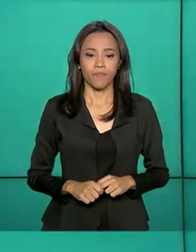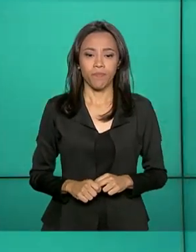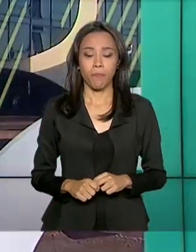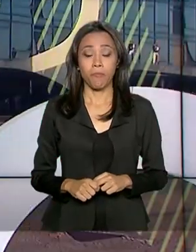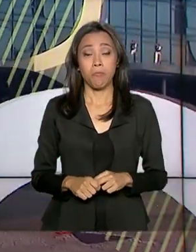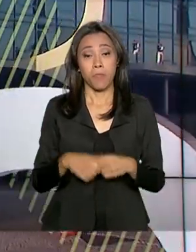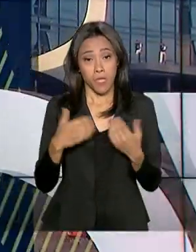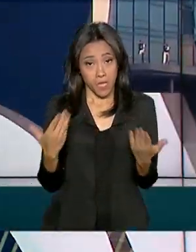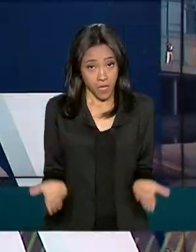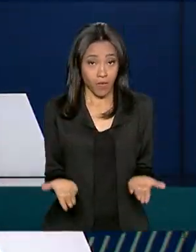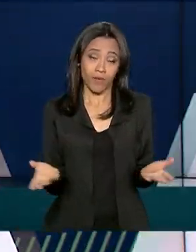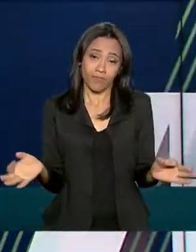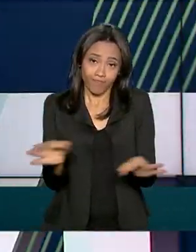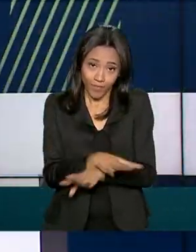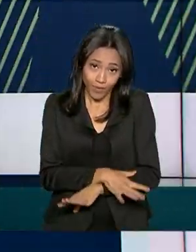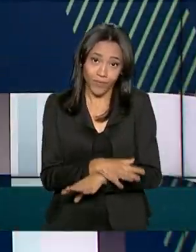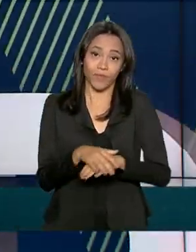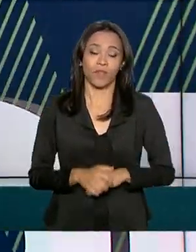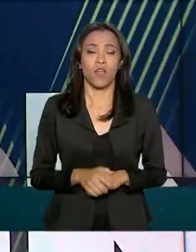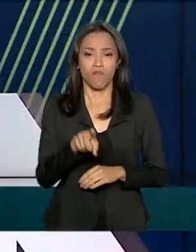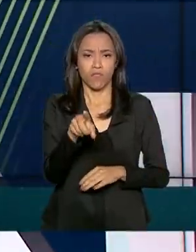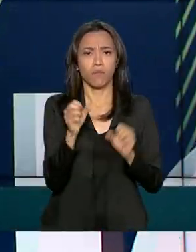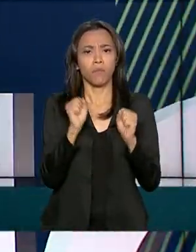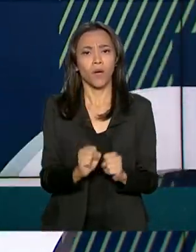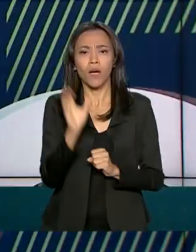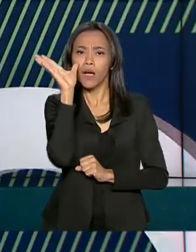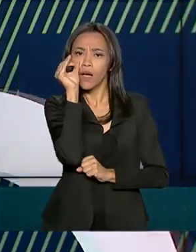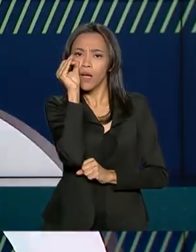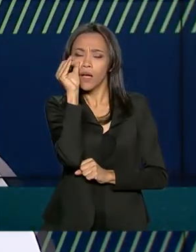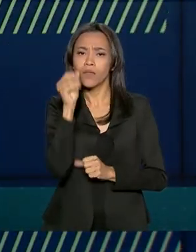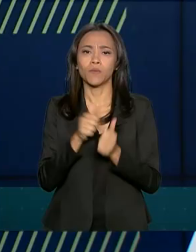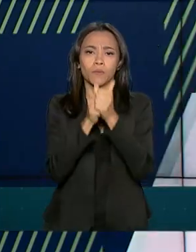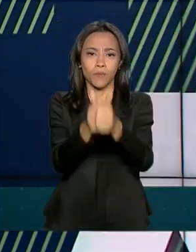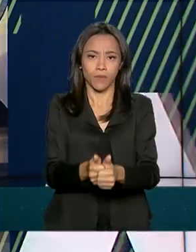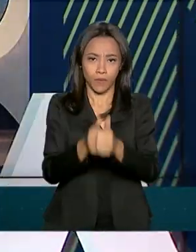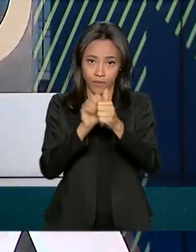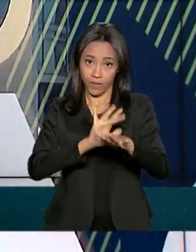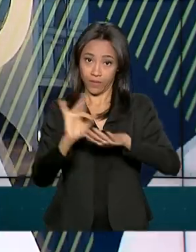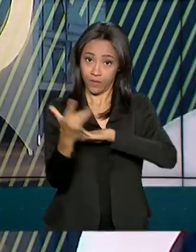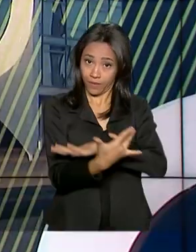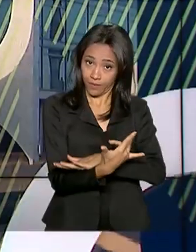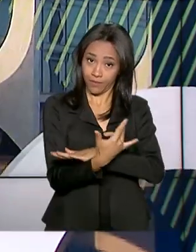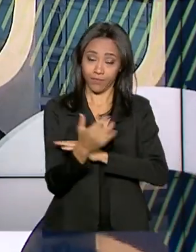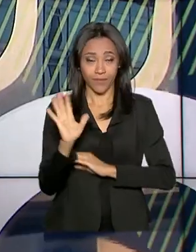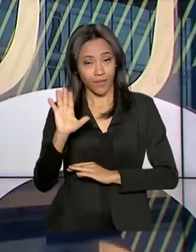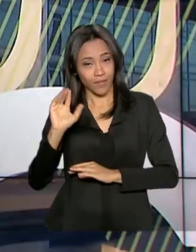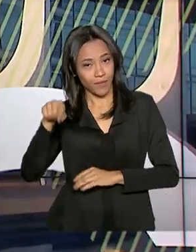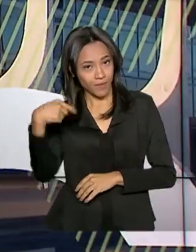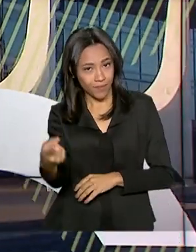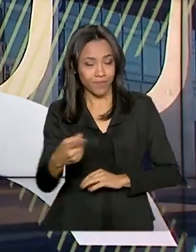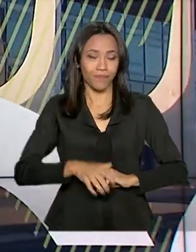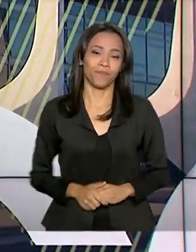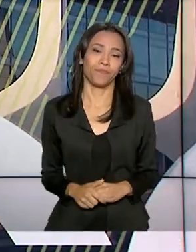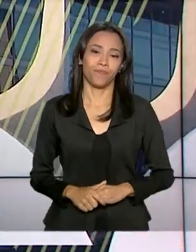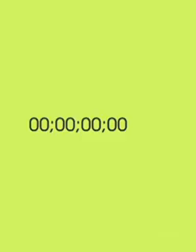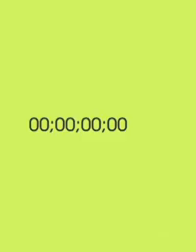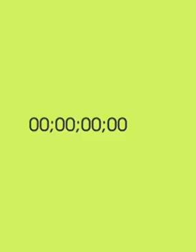E o Governo Agora termina aqui. Você pode nos acompanhar também pelas redes sociais. Até a próxima edição.